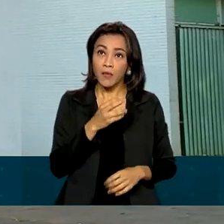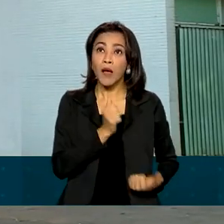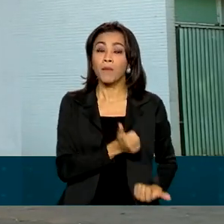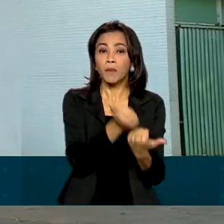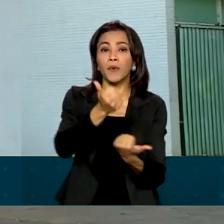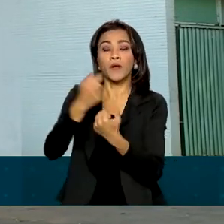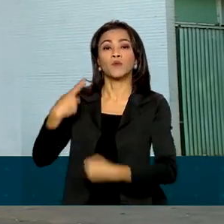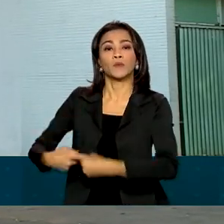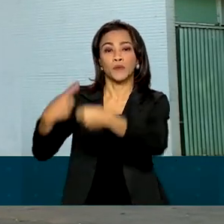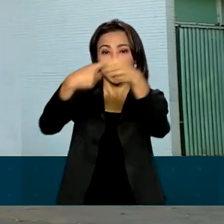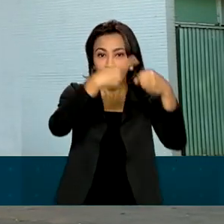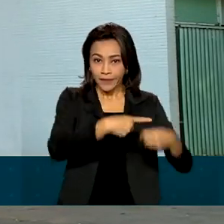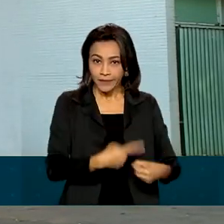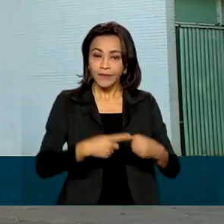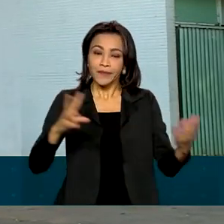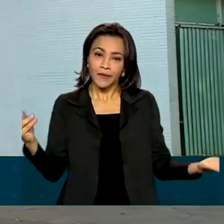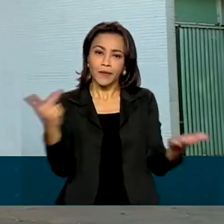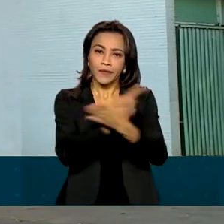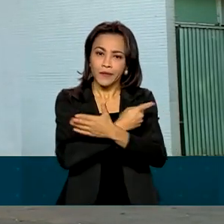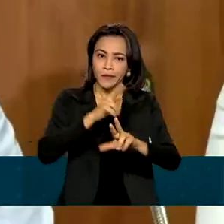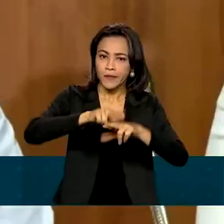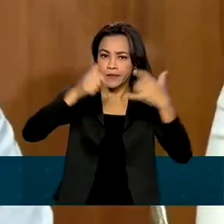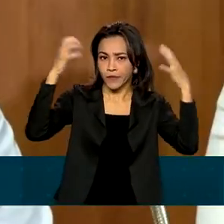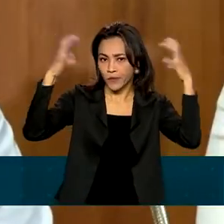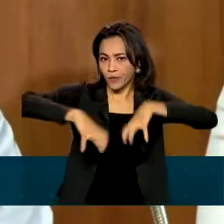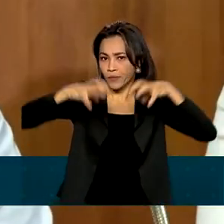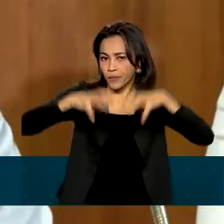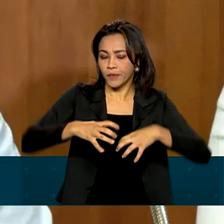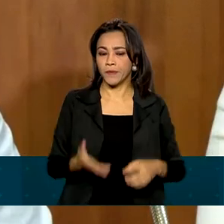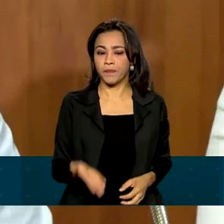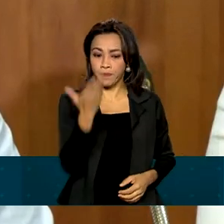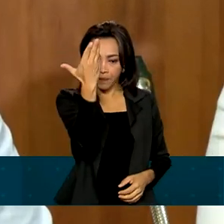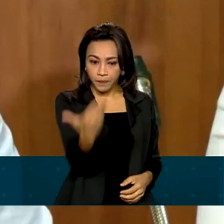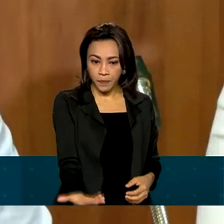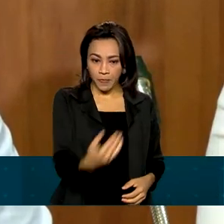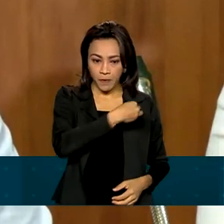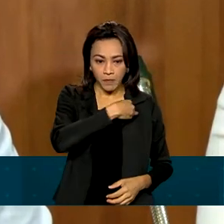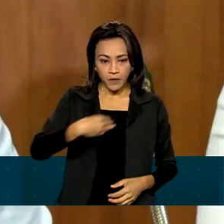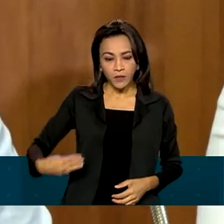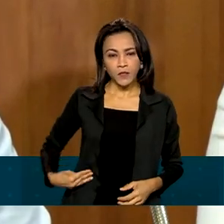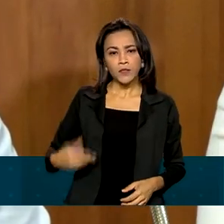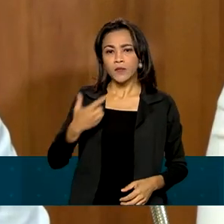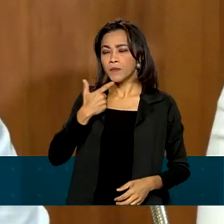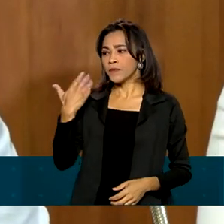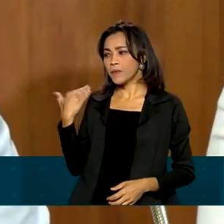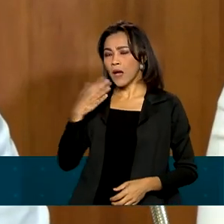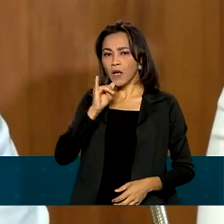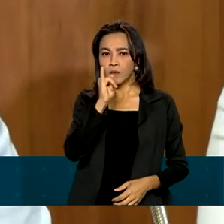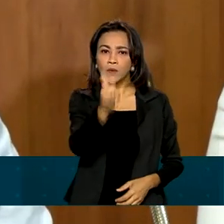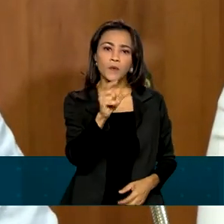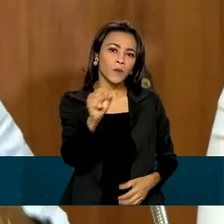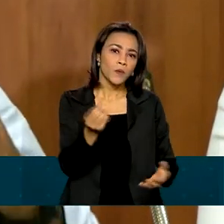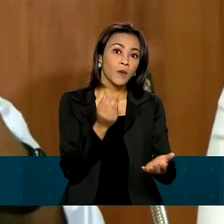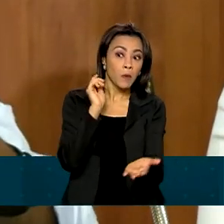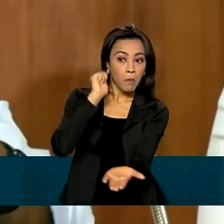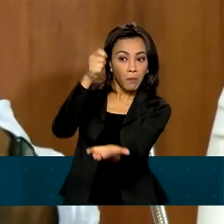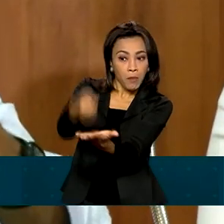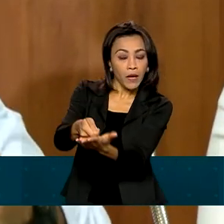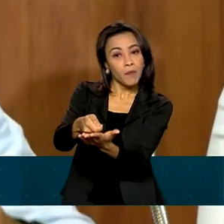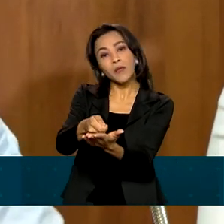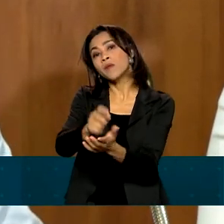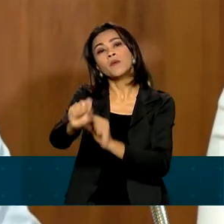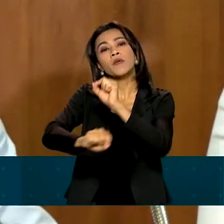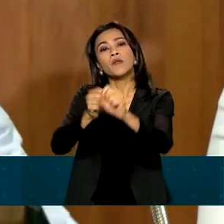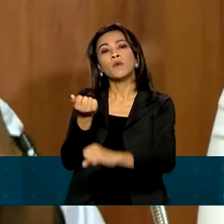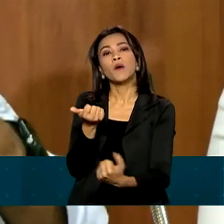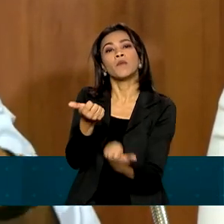atingidos por chuvas intensas. O ministro da Cidadania também anunciou a antecipação do pagamento do benefício